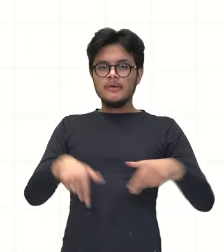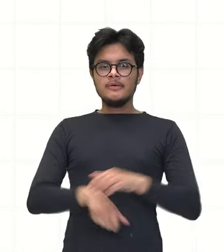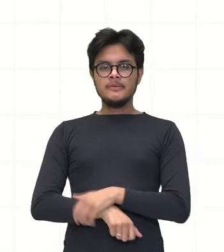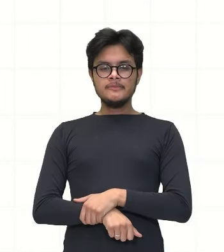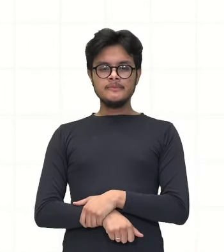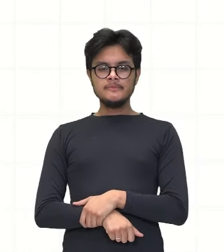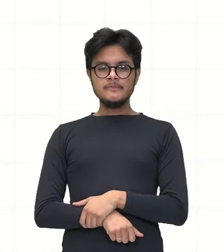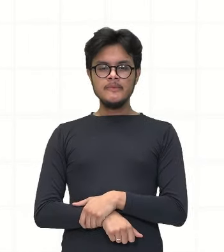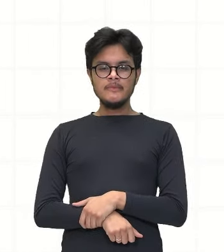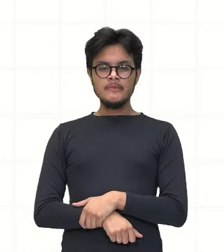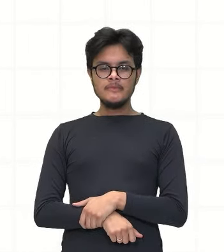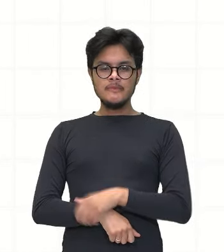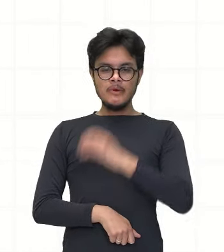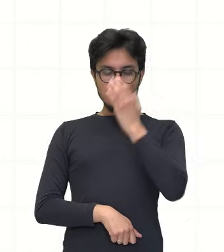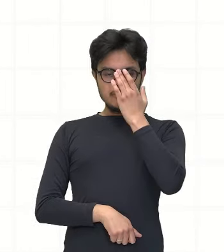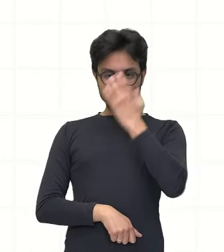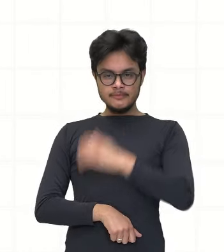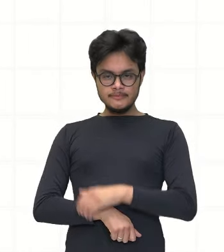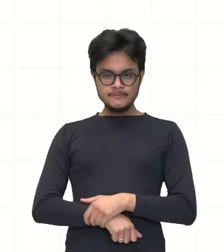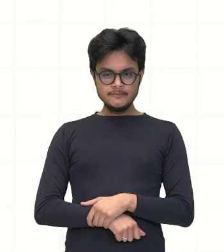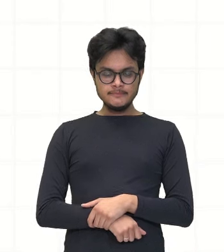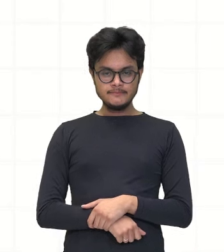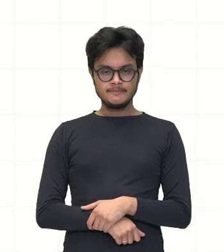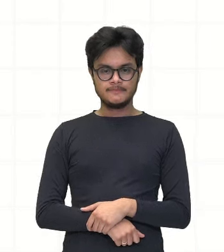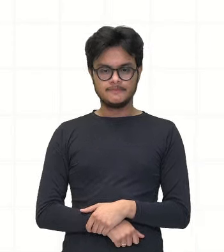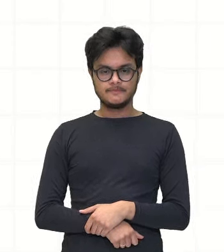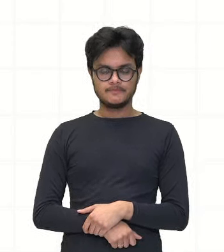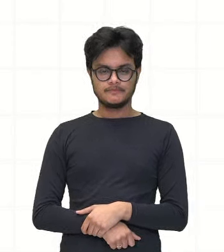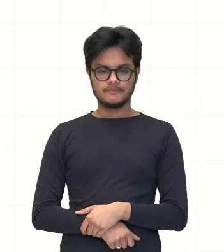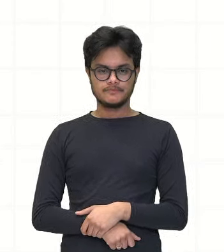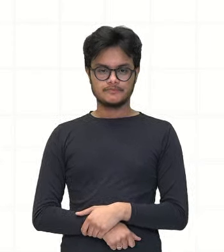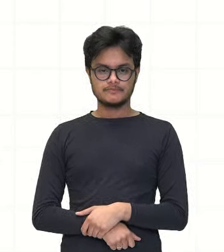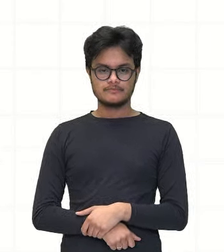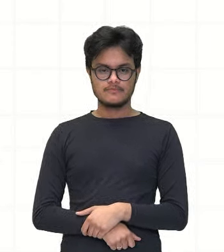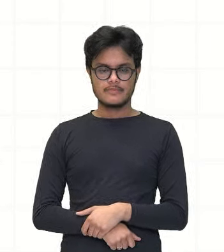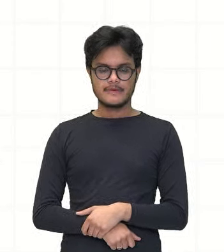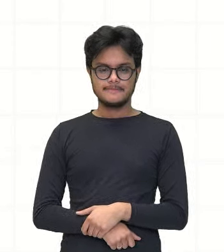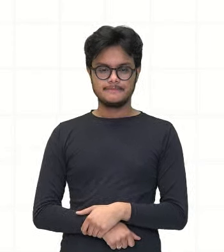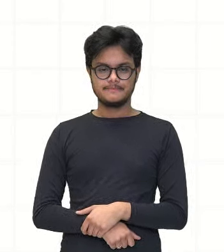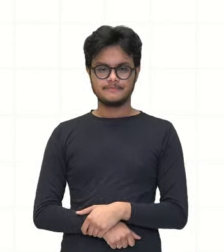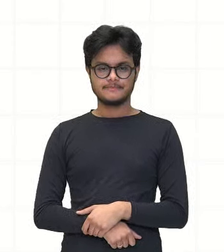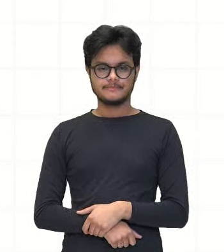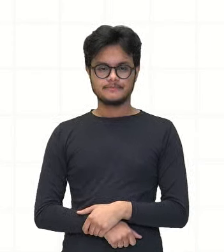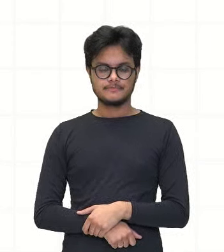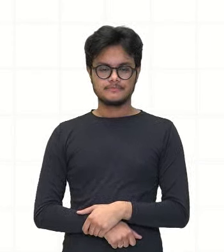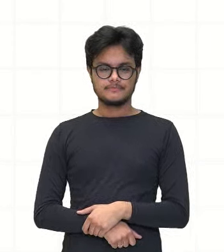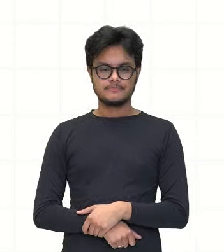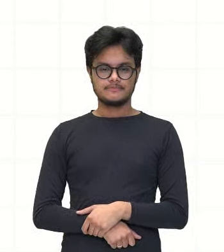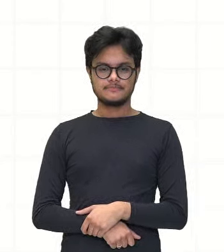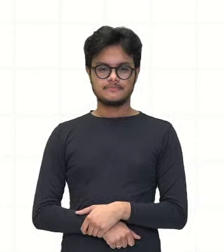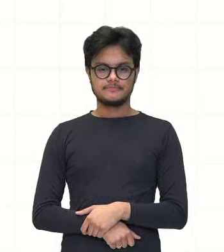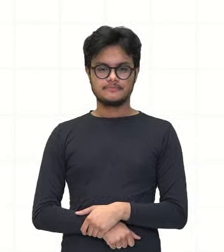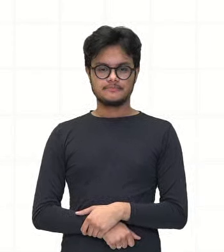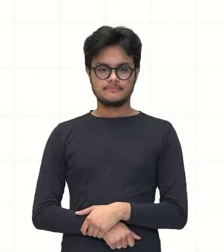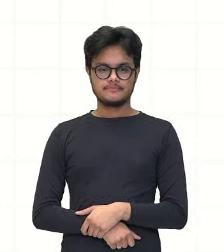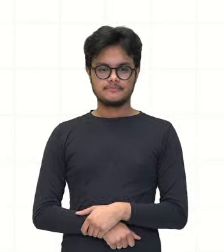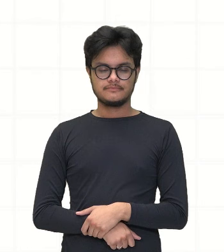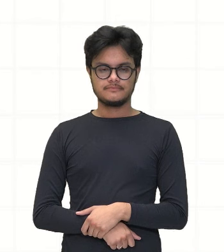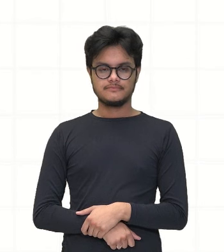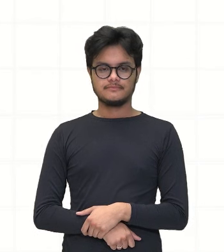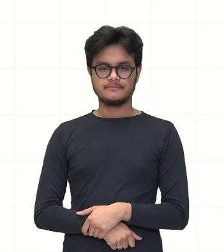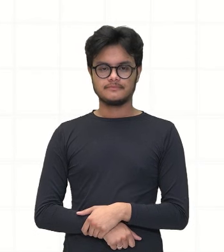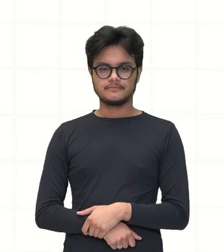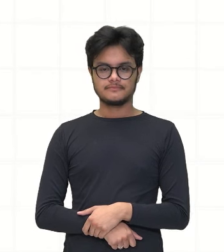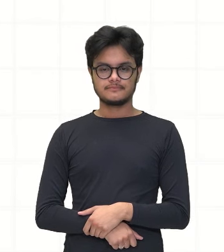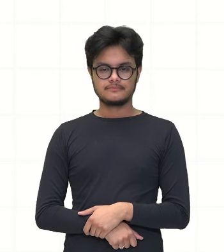razão, sendo que estão diminuindo. Quando uma diminui, a outra também diminui. Isso é caso de grandeza que é